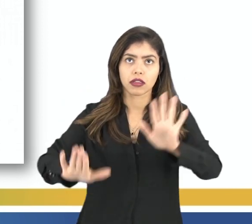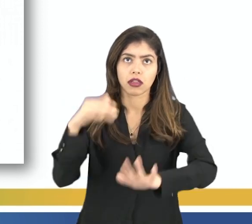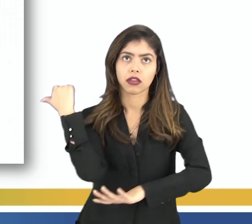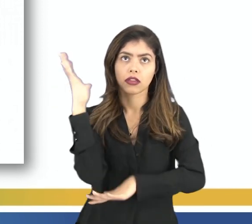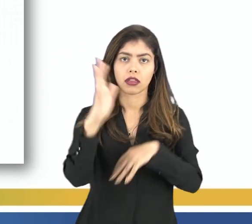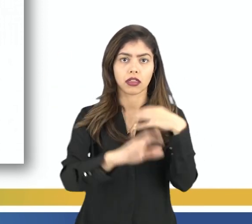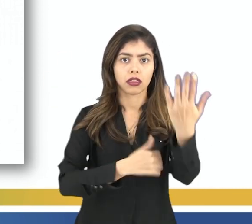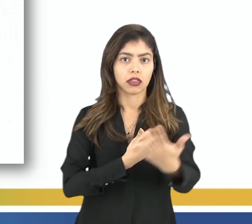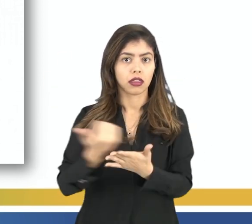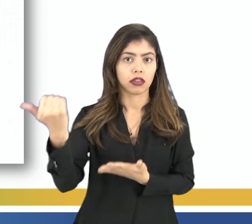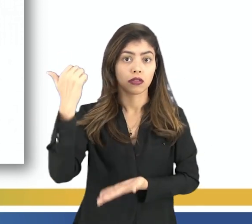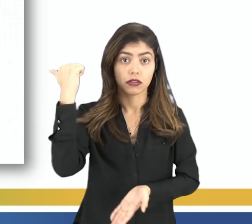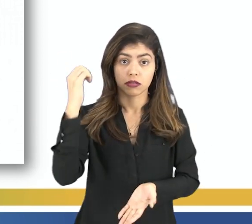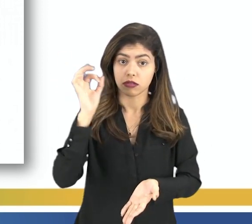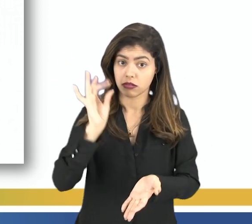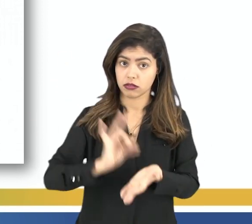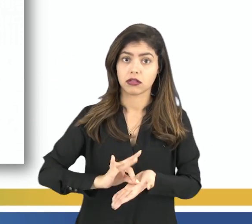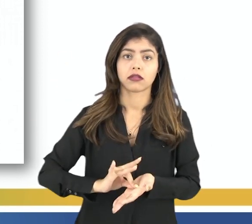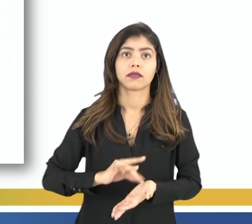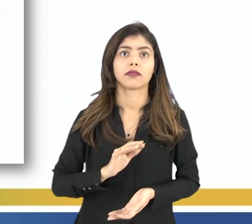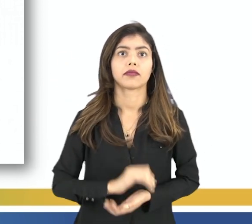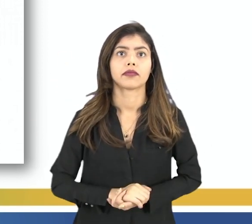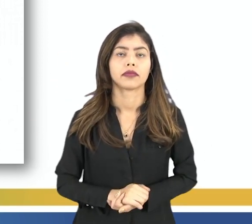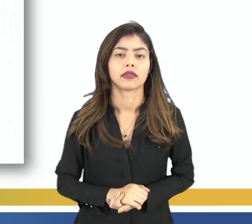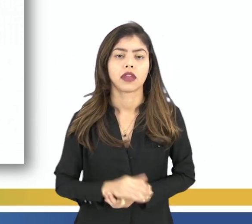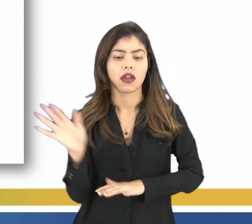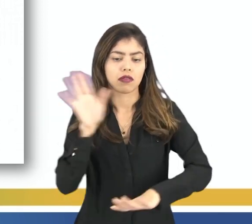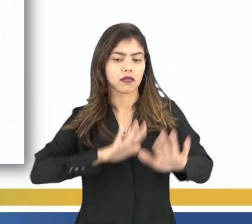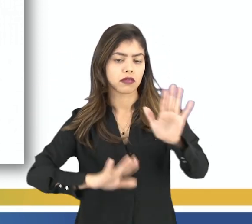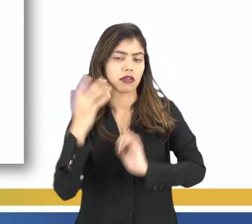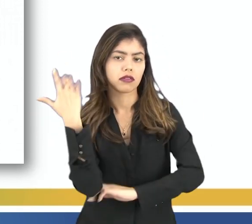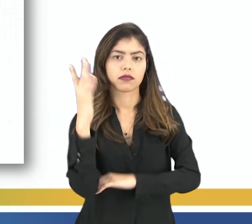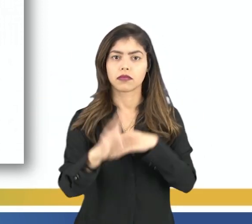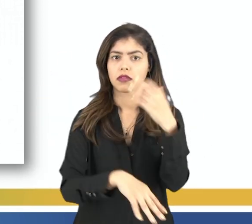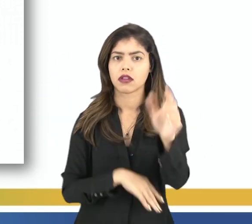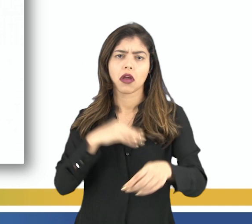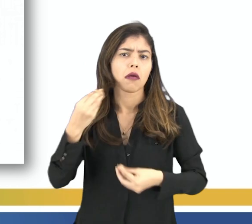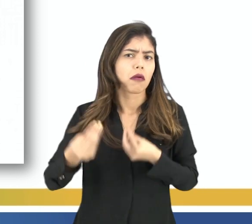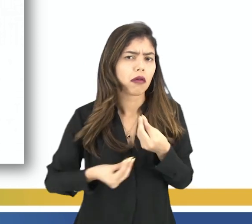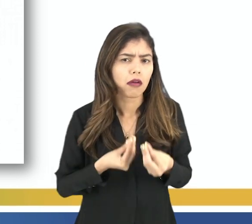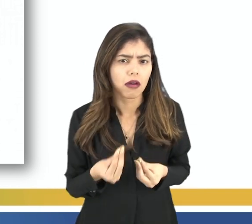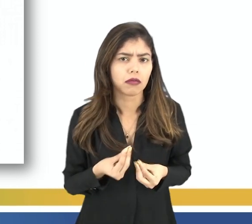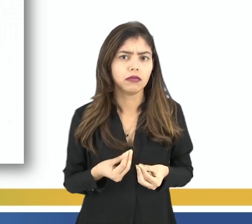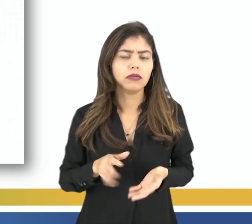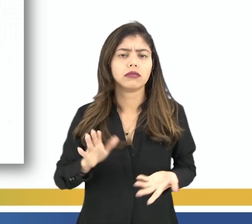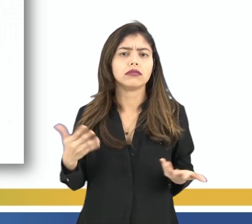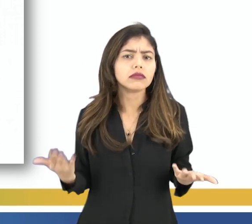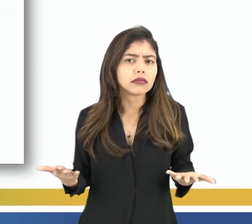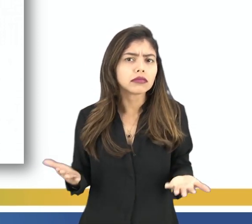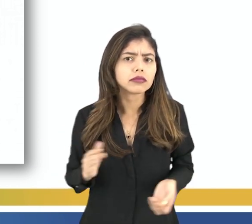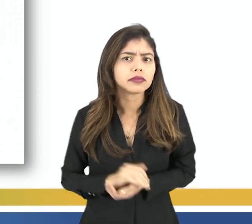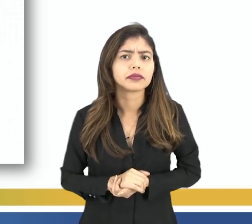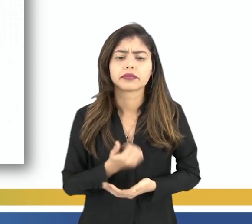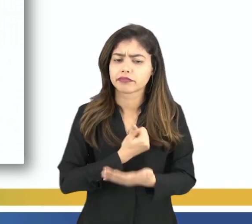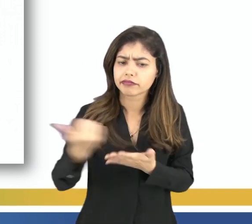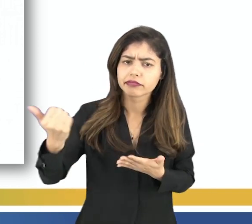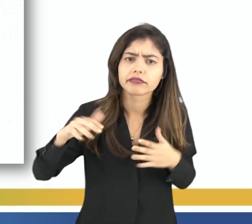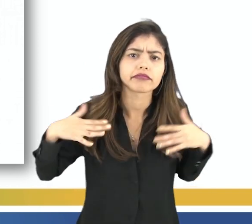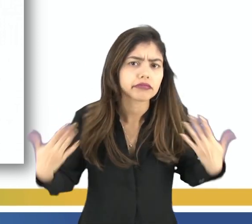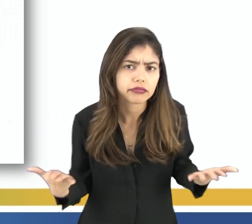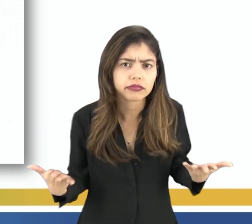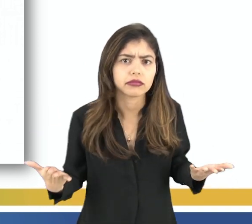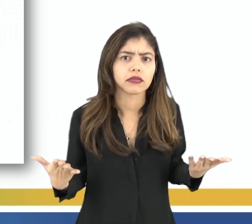ações efetivas. Vamos preservar o meio ambiente, mas de que maneira? De que forma? Que ações?